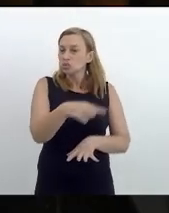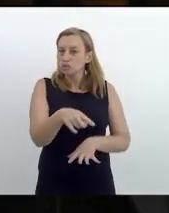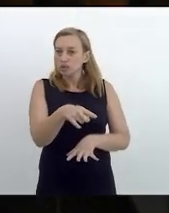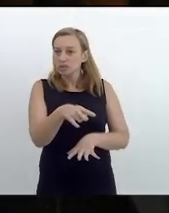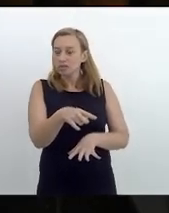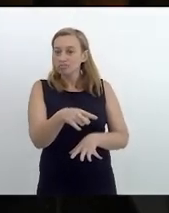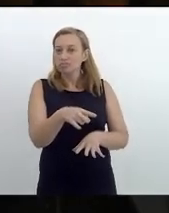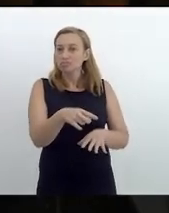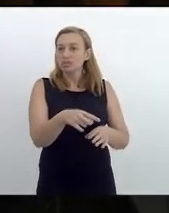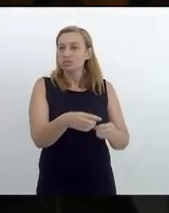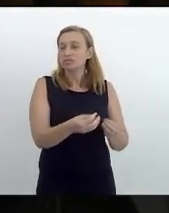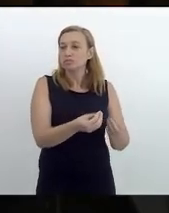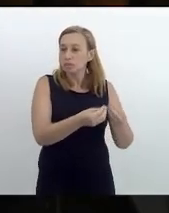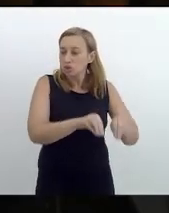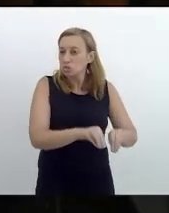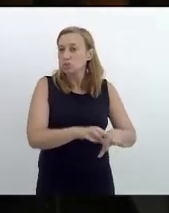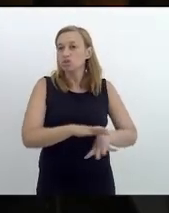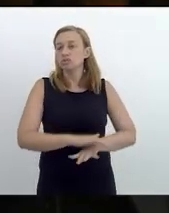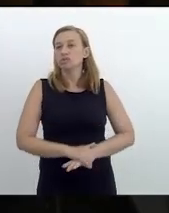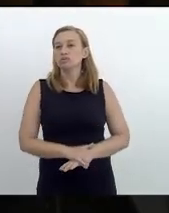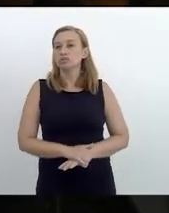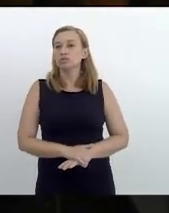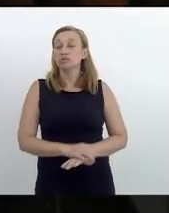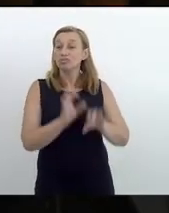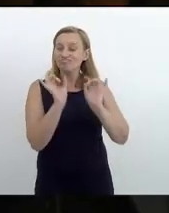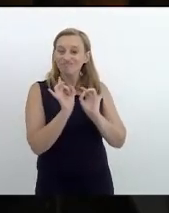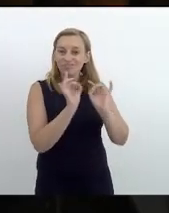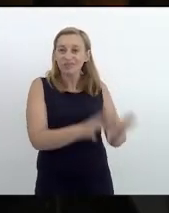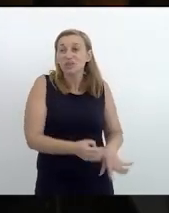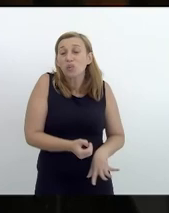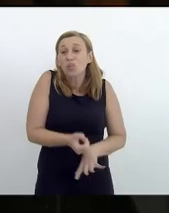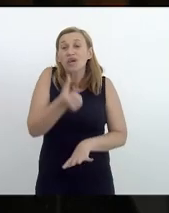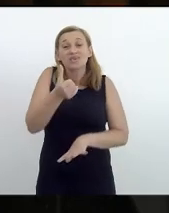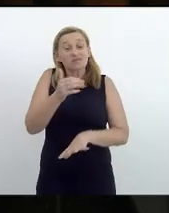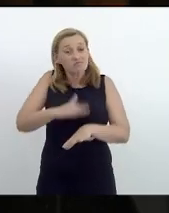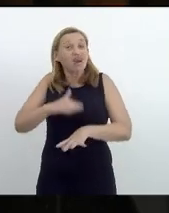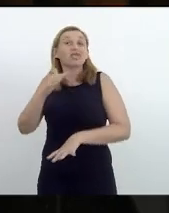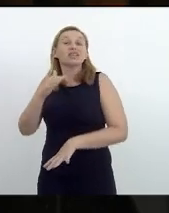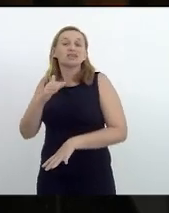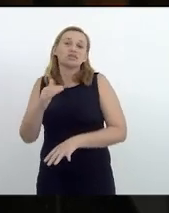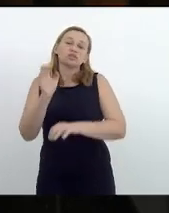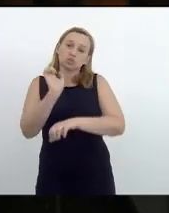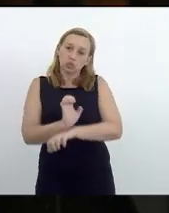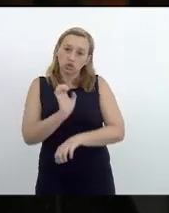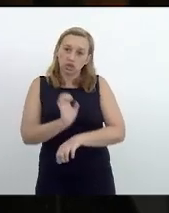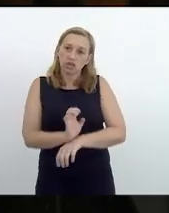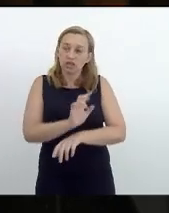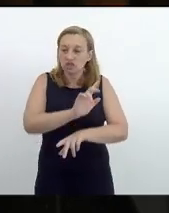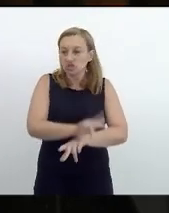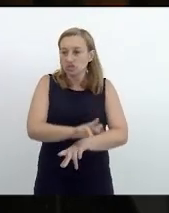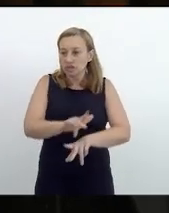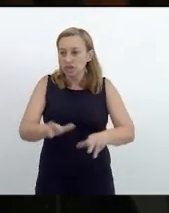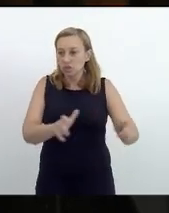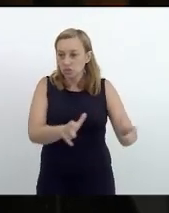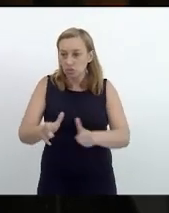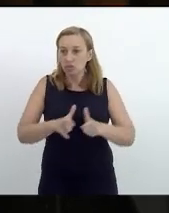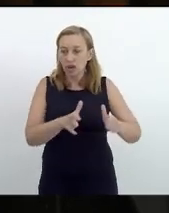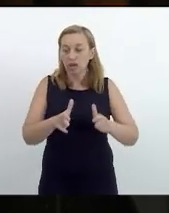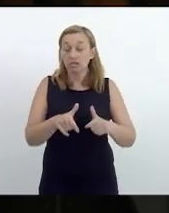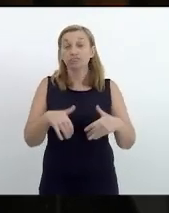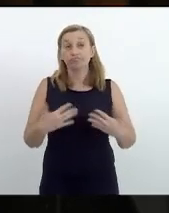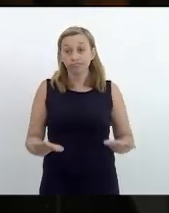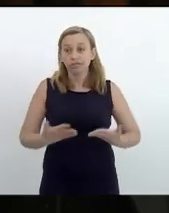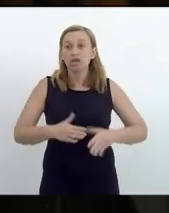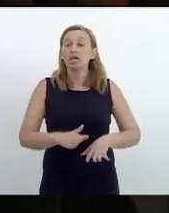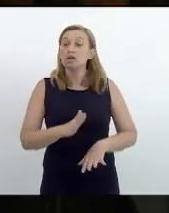precariedade sob o signo de um abandono quase quanto mais do estado nas suas diferentes instâncias e esferas